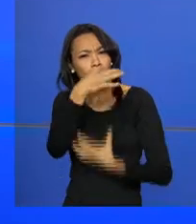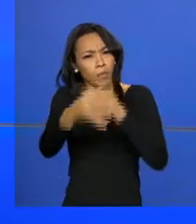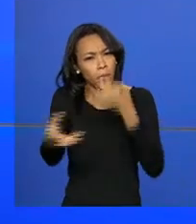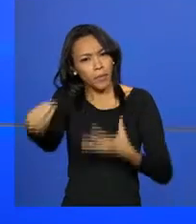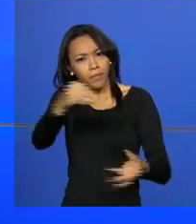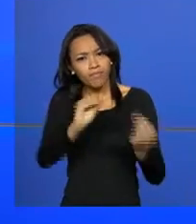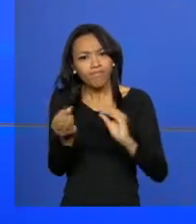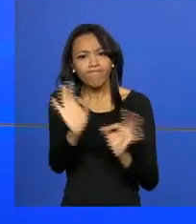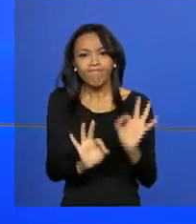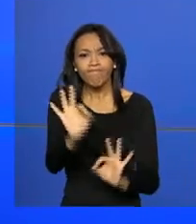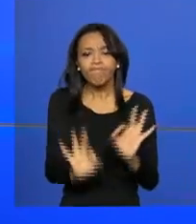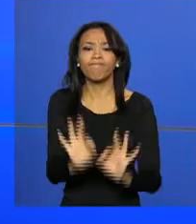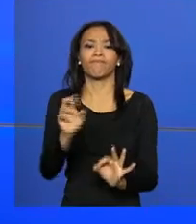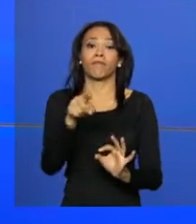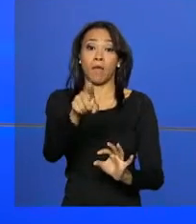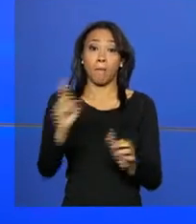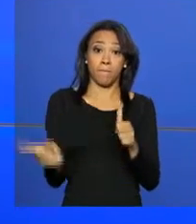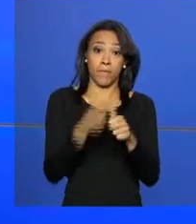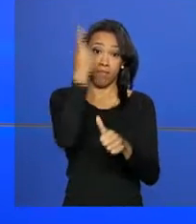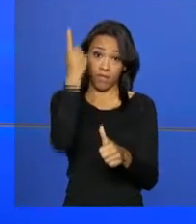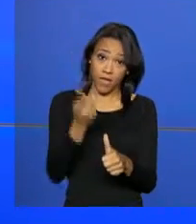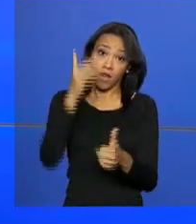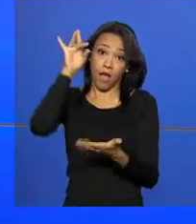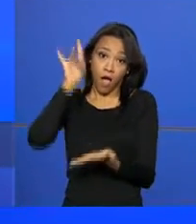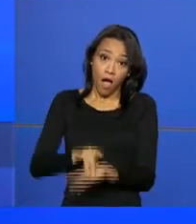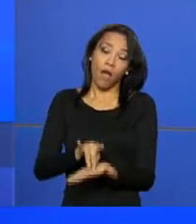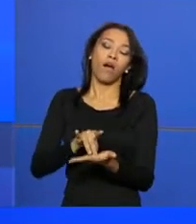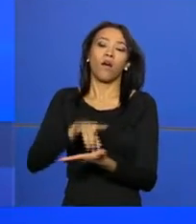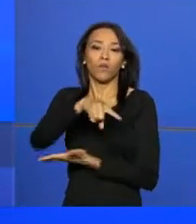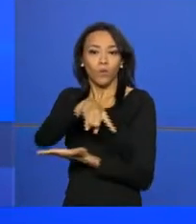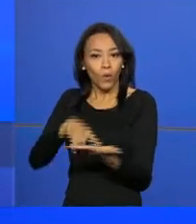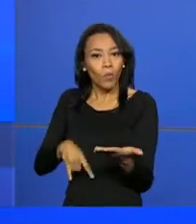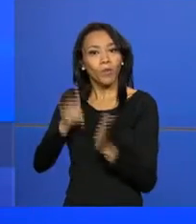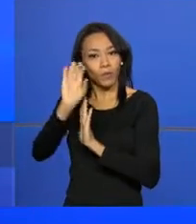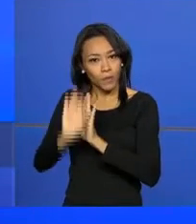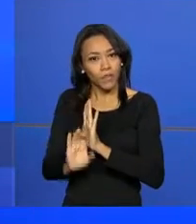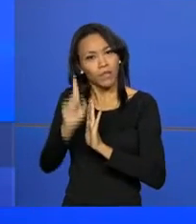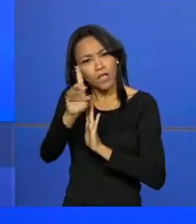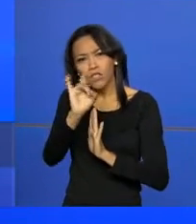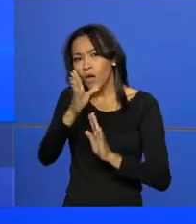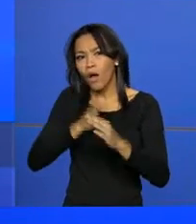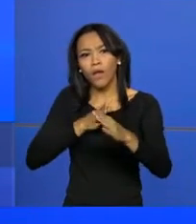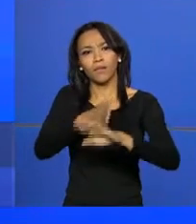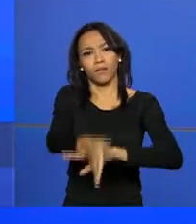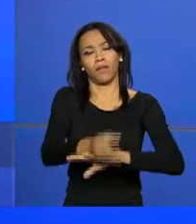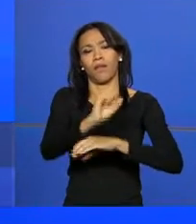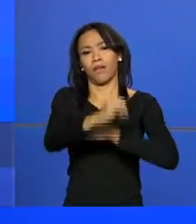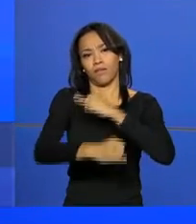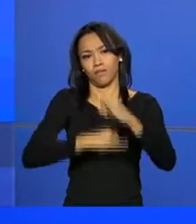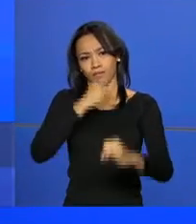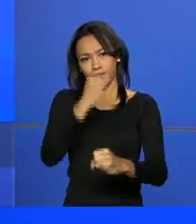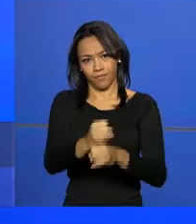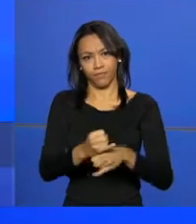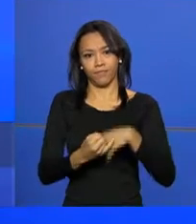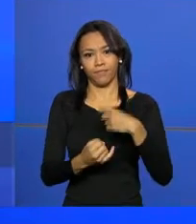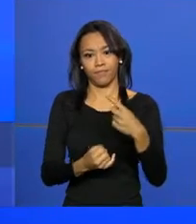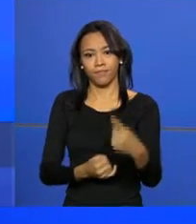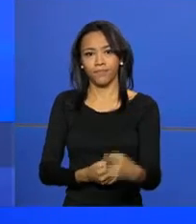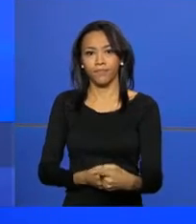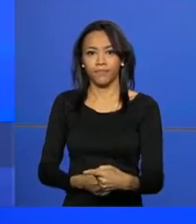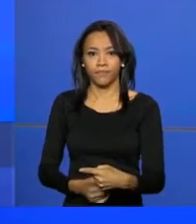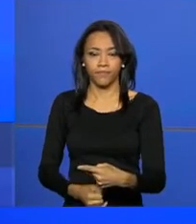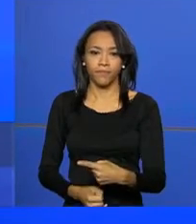Para acessar a primeira versão da Base Nacional Comum Curricular, é só acessar o portal basenacionalcomum